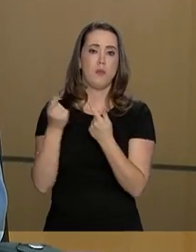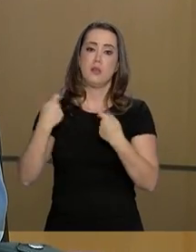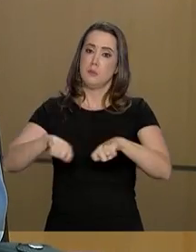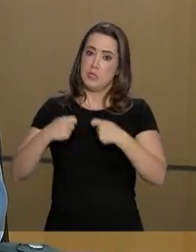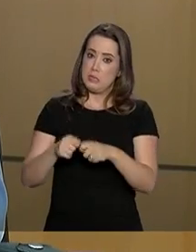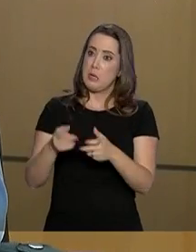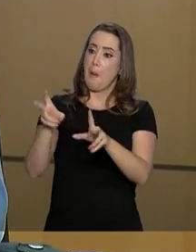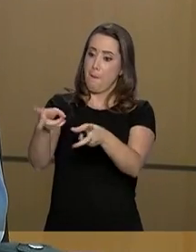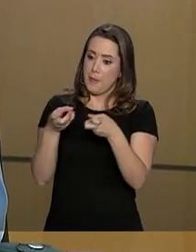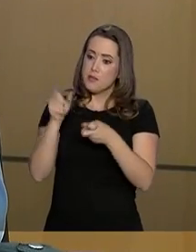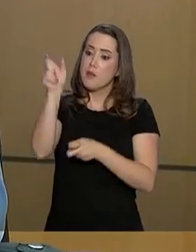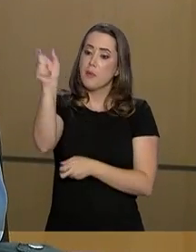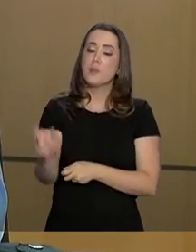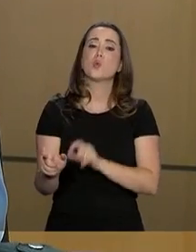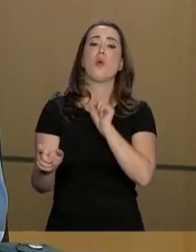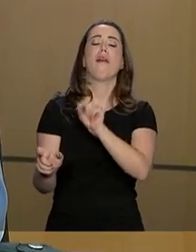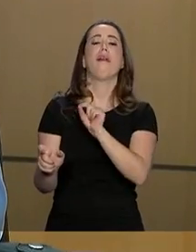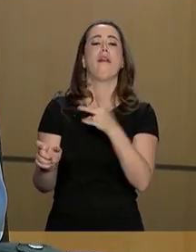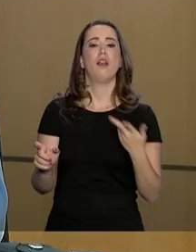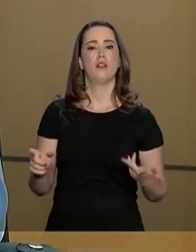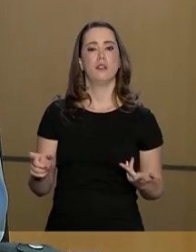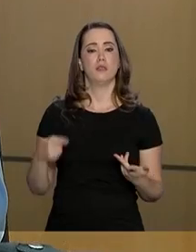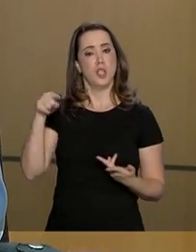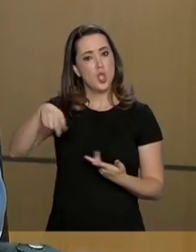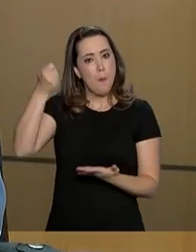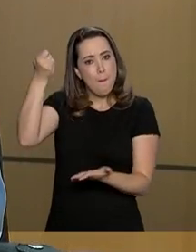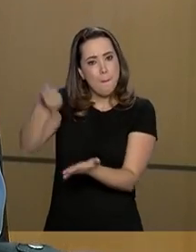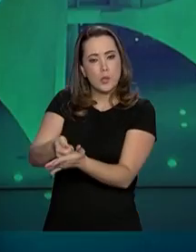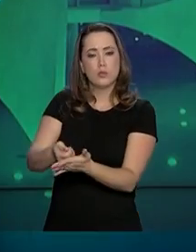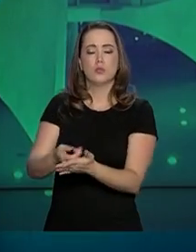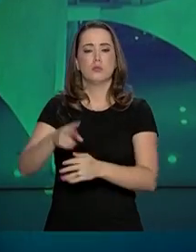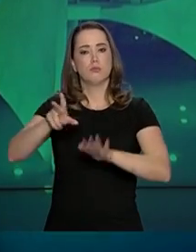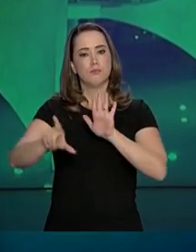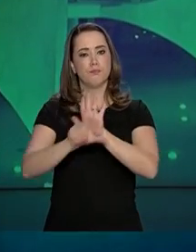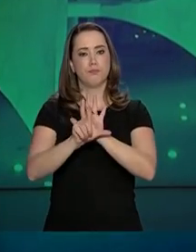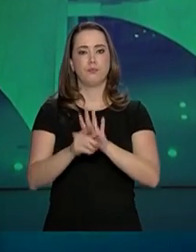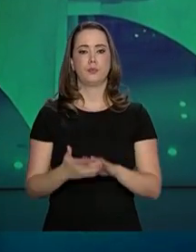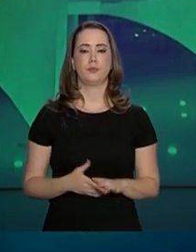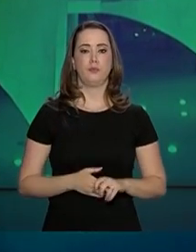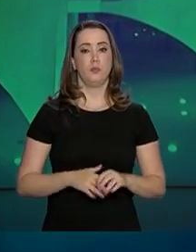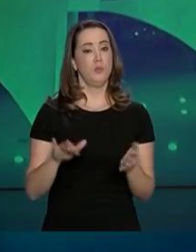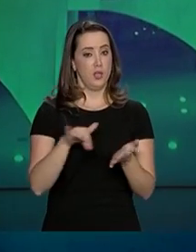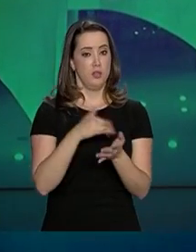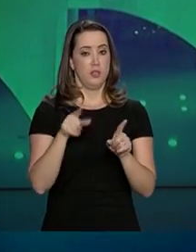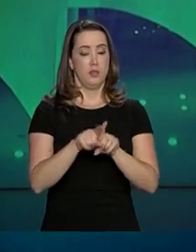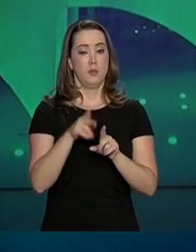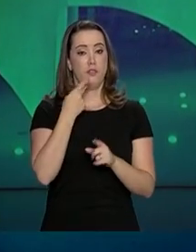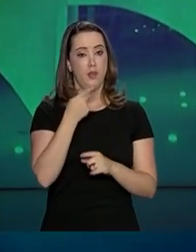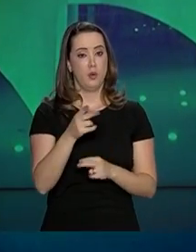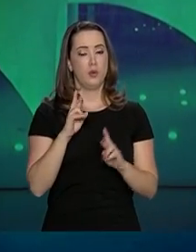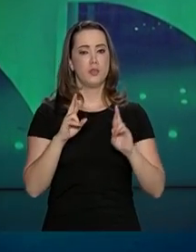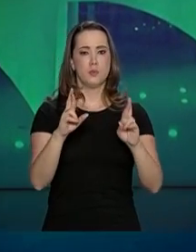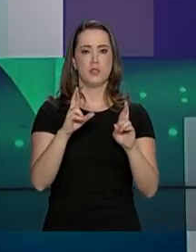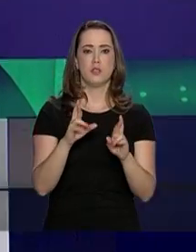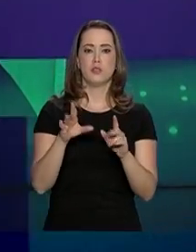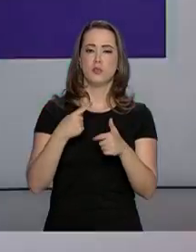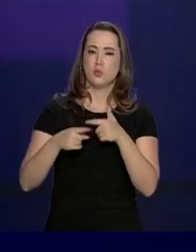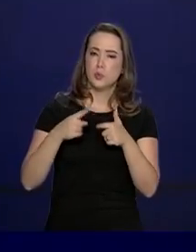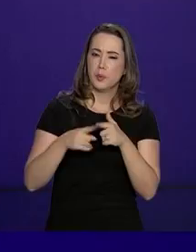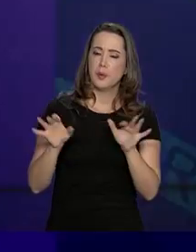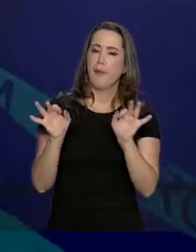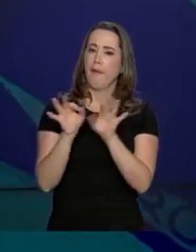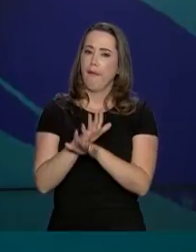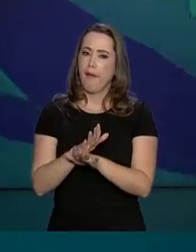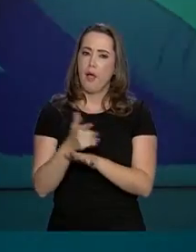identificados e punidos com todo o rigor da lei. O secretário disse que a expectativa é de que a situação